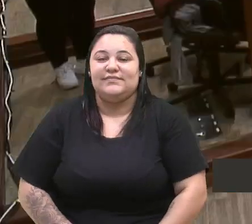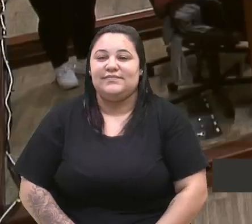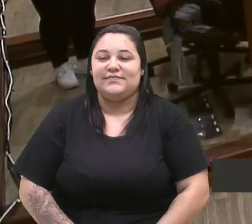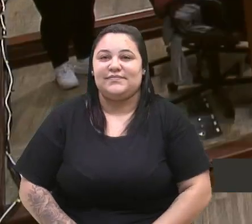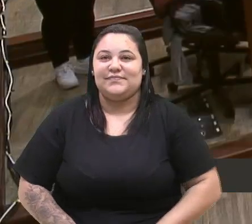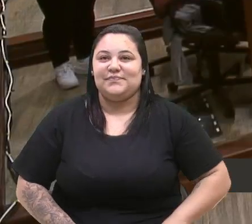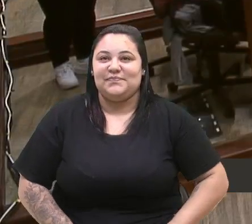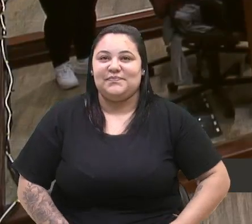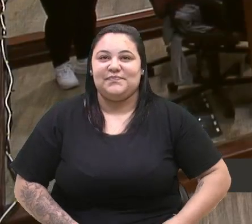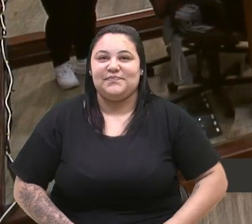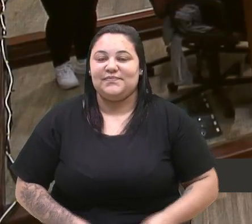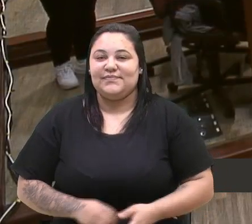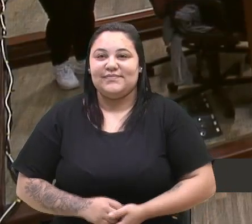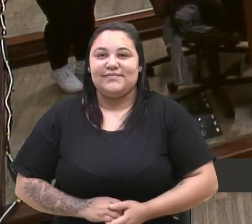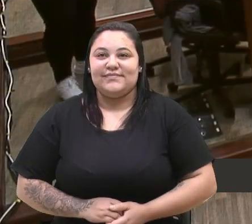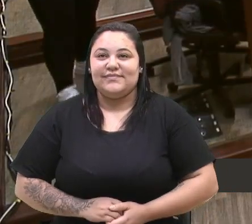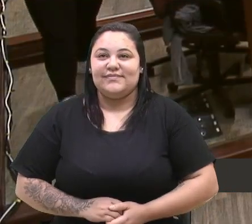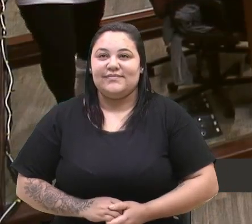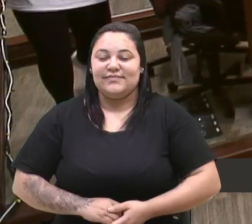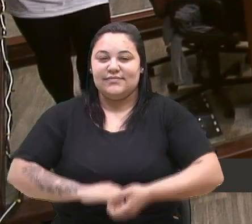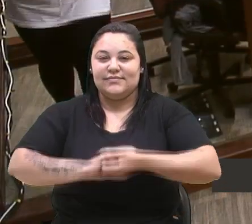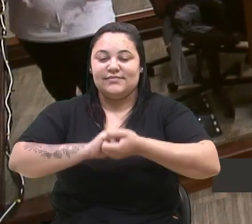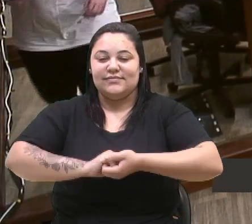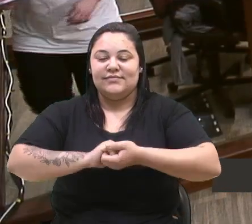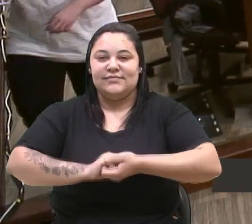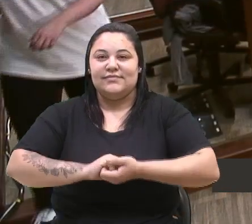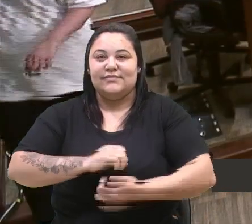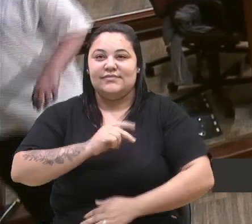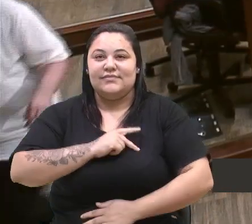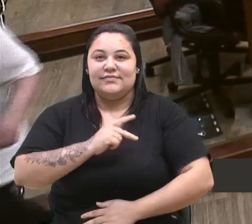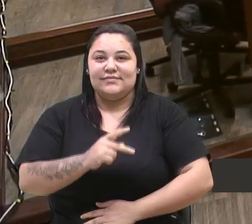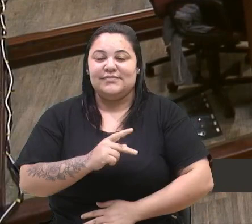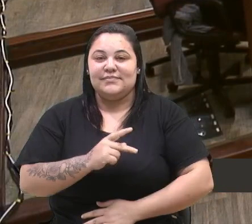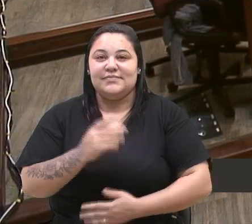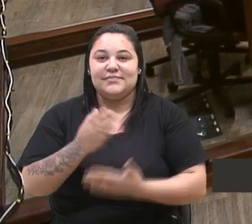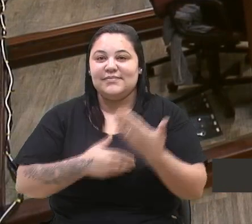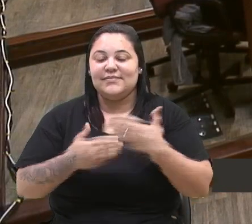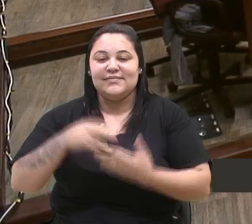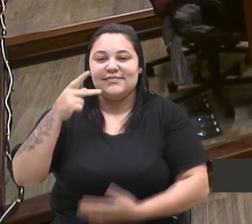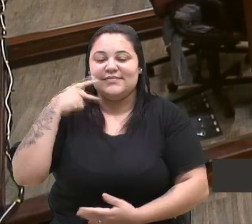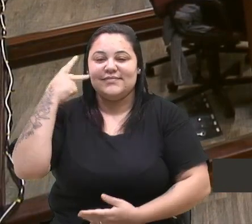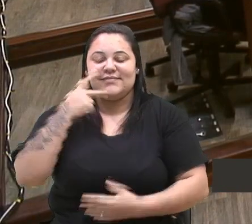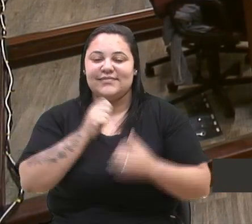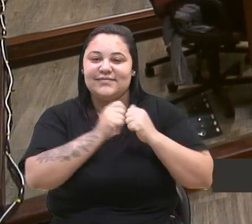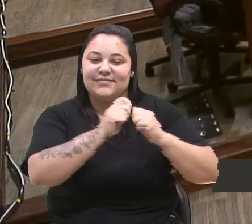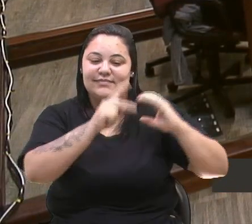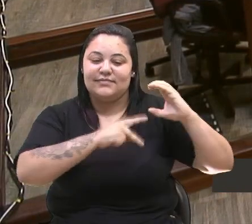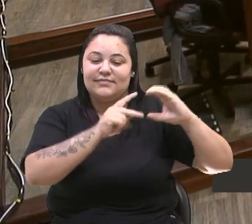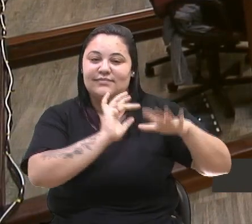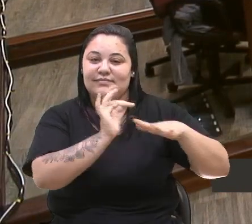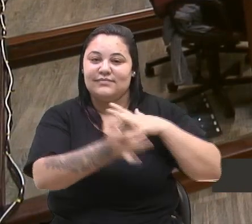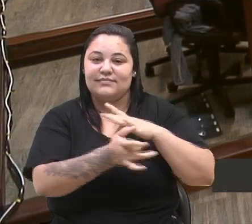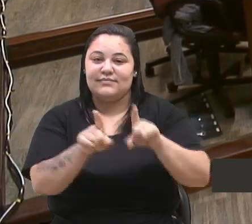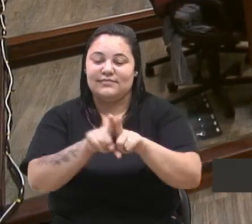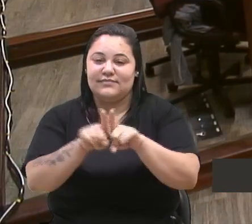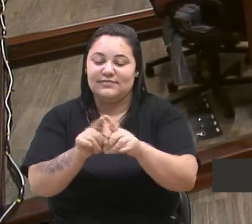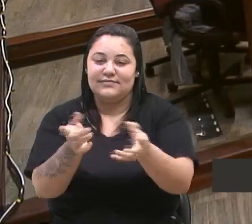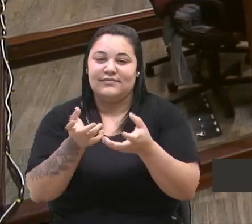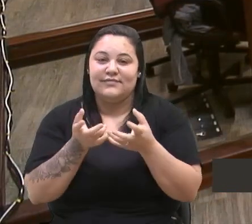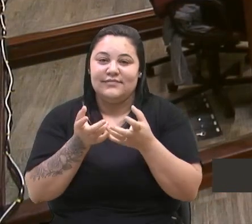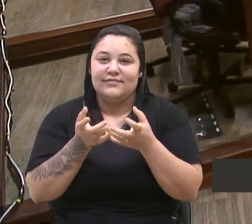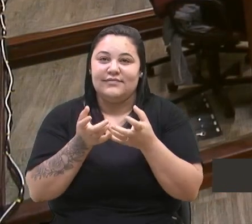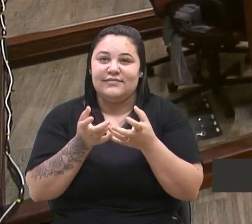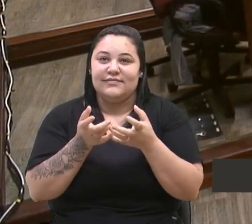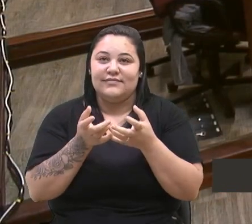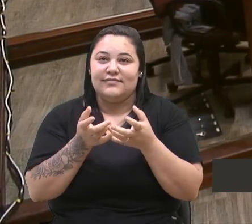Obrigado, presidente. Cumprimento o presidente, novos pares. Cumprimentar você que está através da TV Câmara, da rede social. Também vou